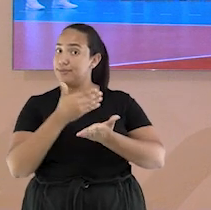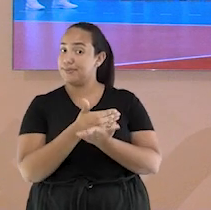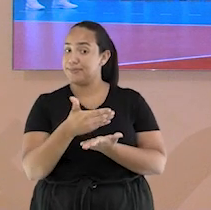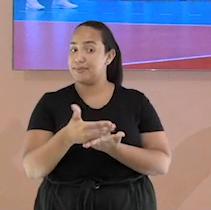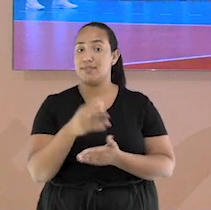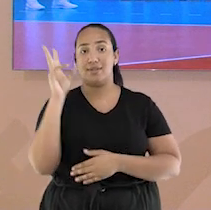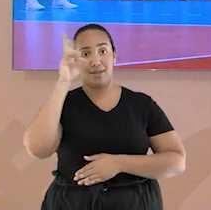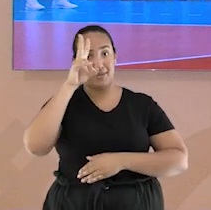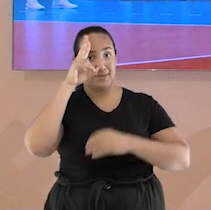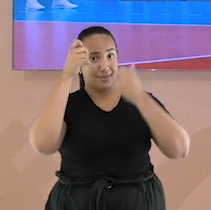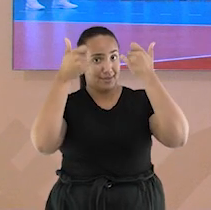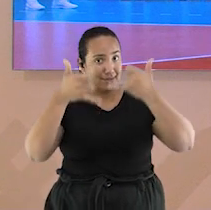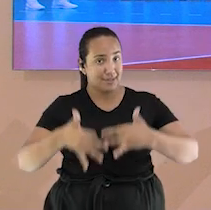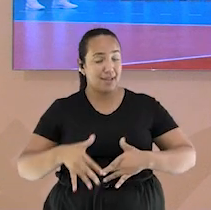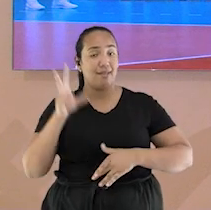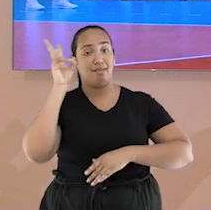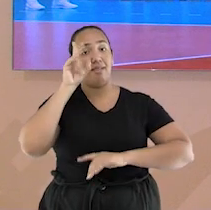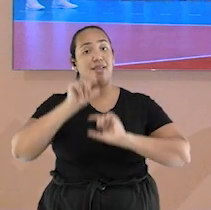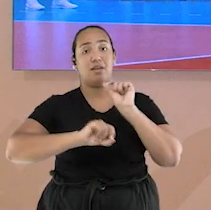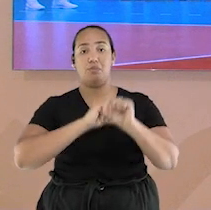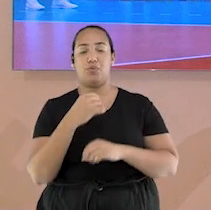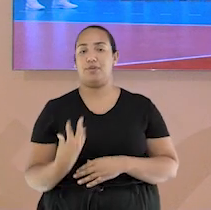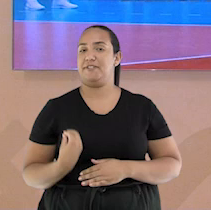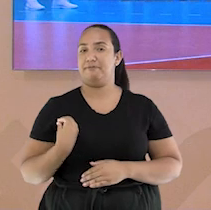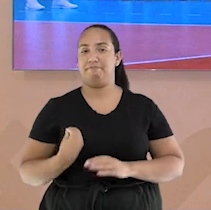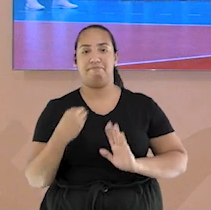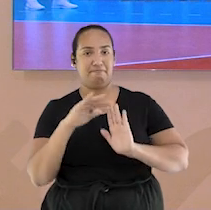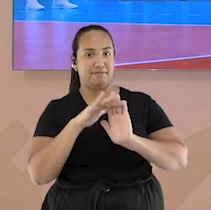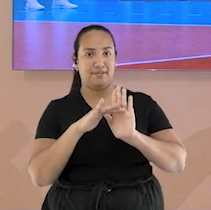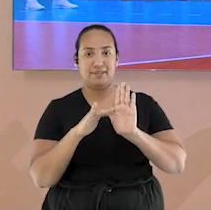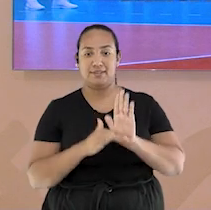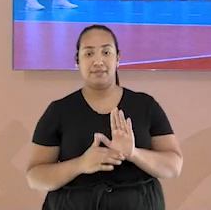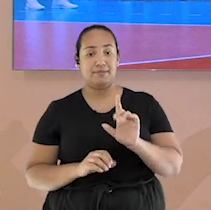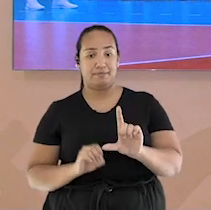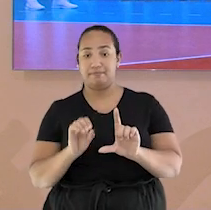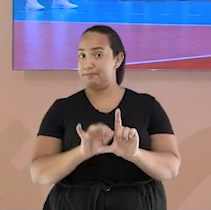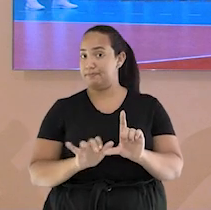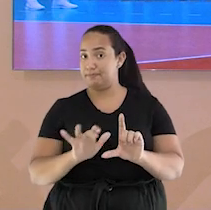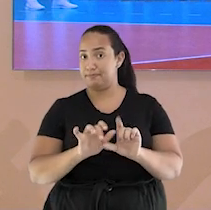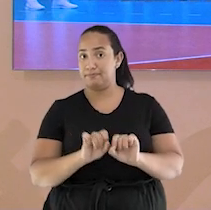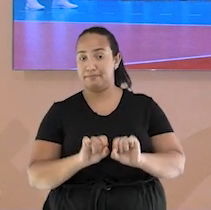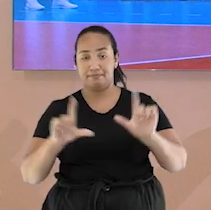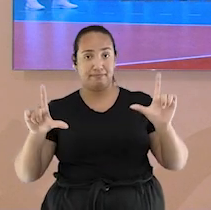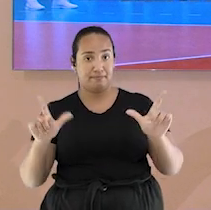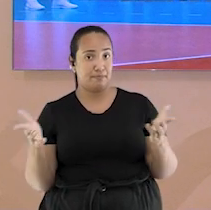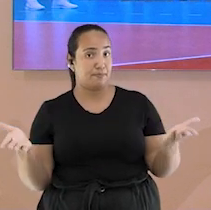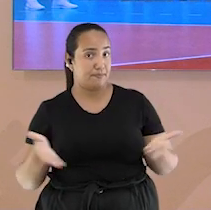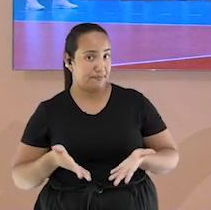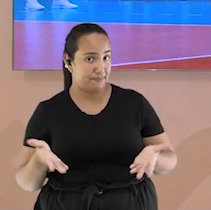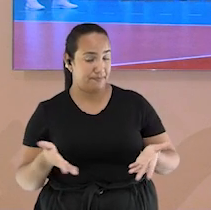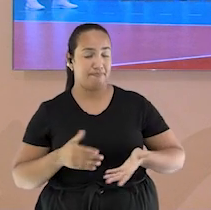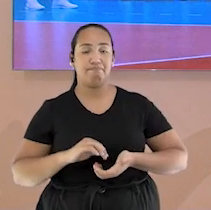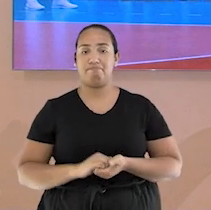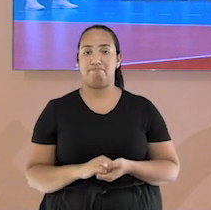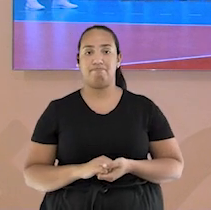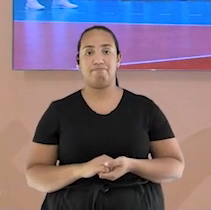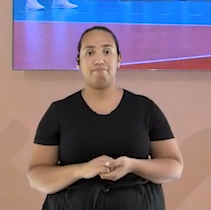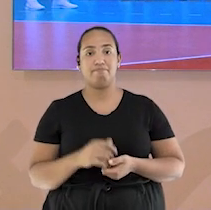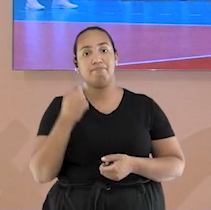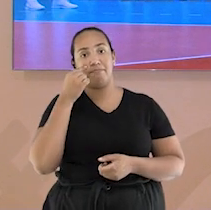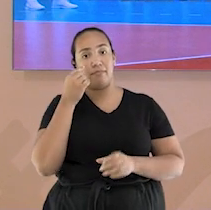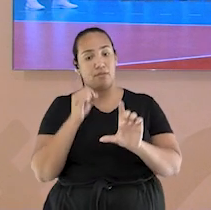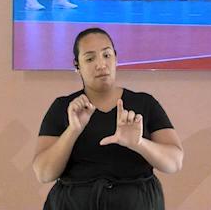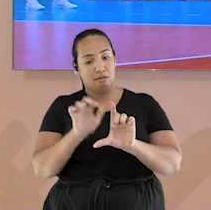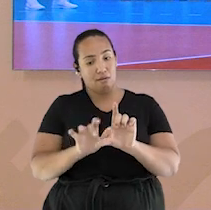vôlei, não esqueça de registrar a sua presença no QR Code que está aparecendo aí na sua tela. É só apontar a câmera do seu